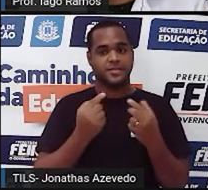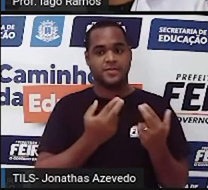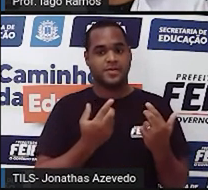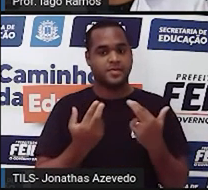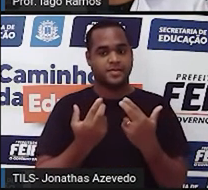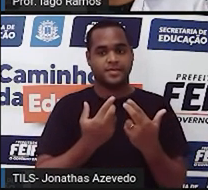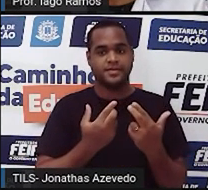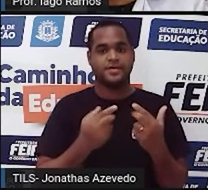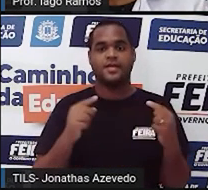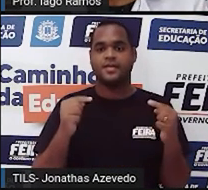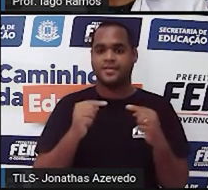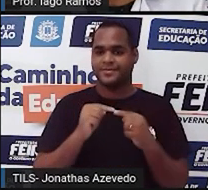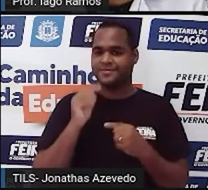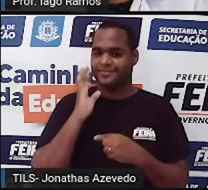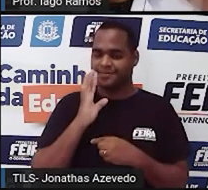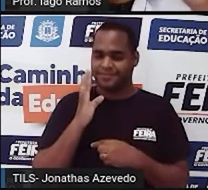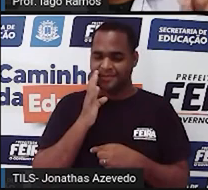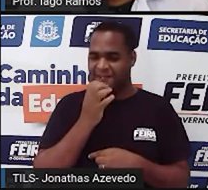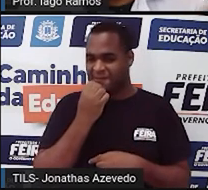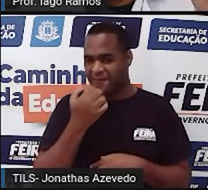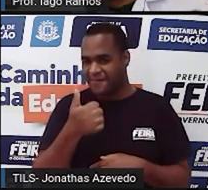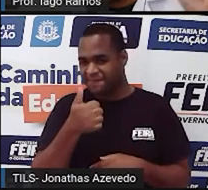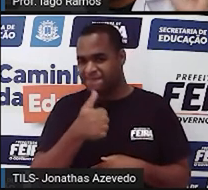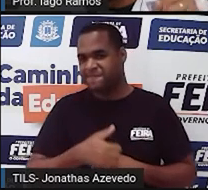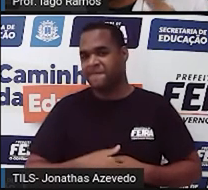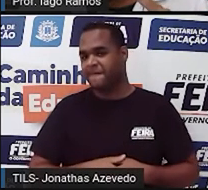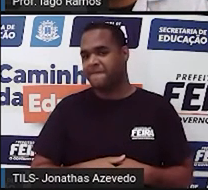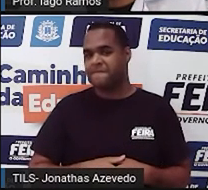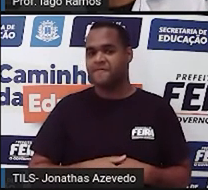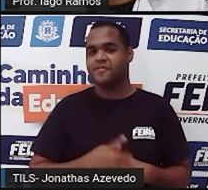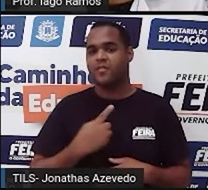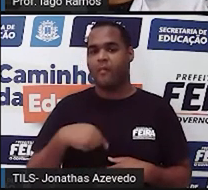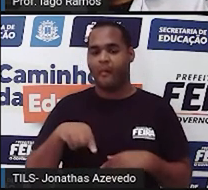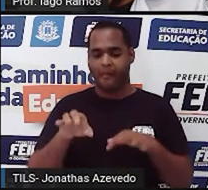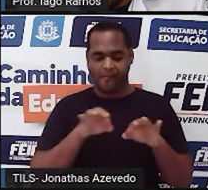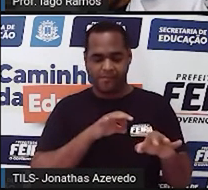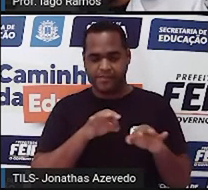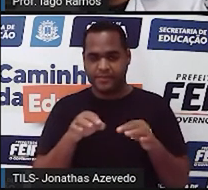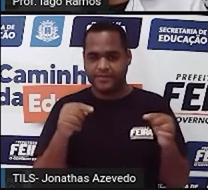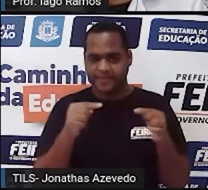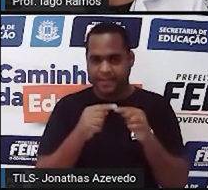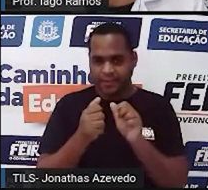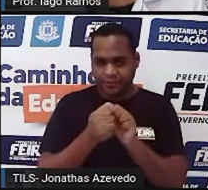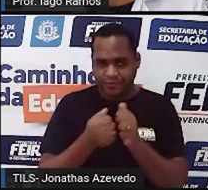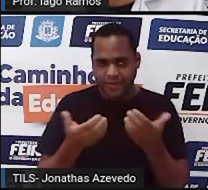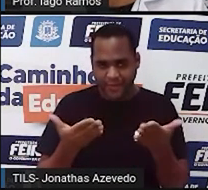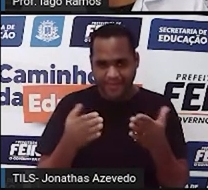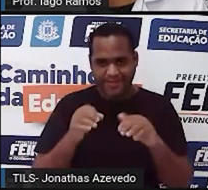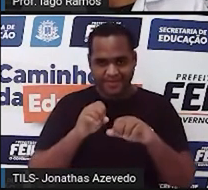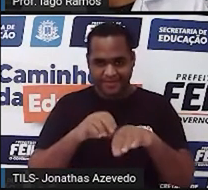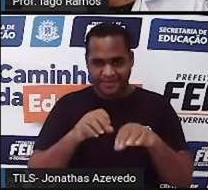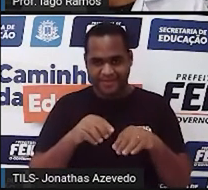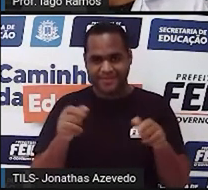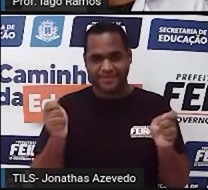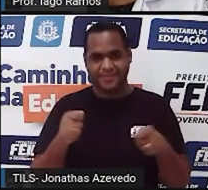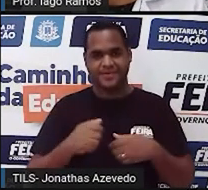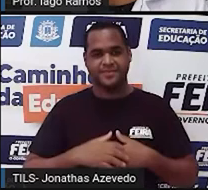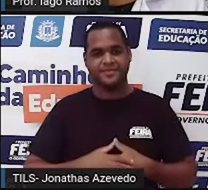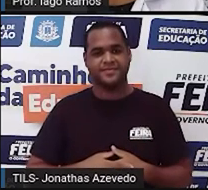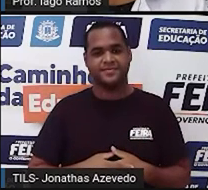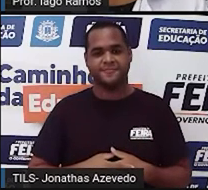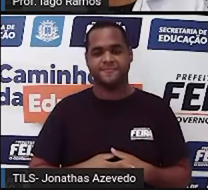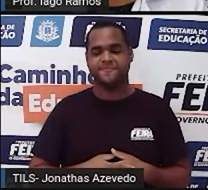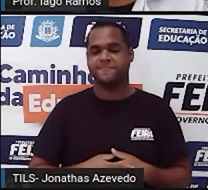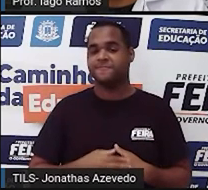só que coisa bacana. E a gente vai resolver juntos aqui nessa aula, certo? Então